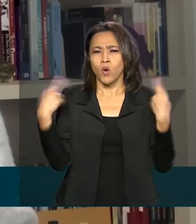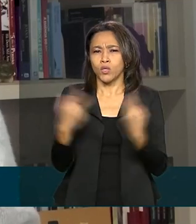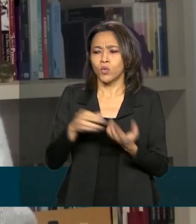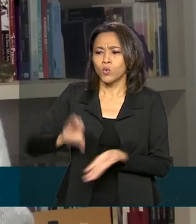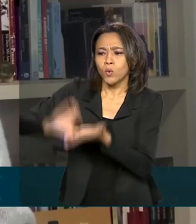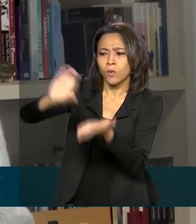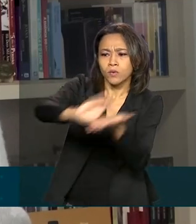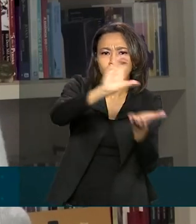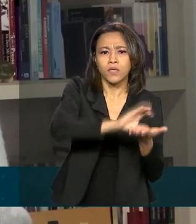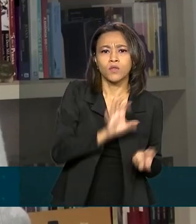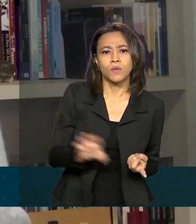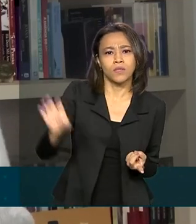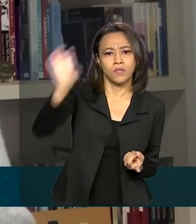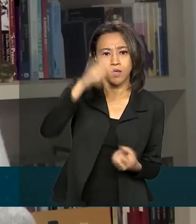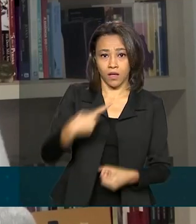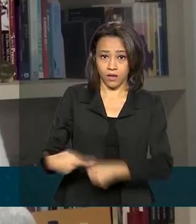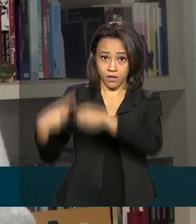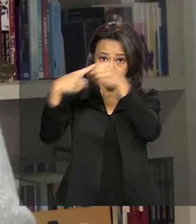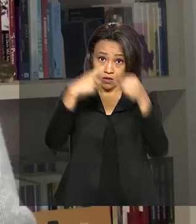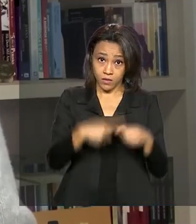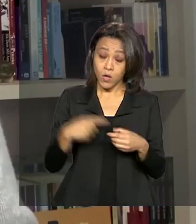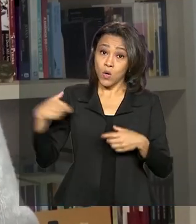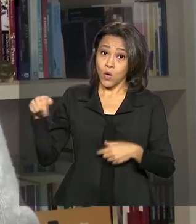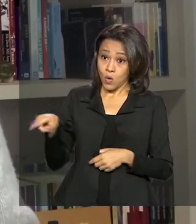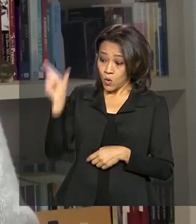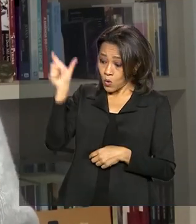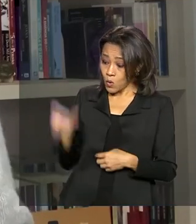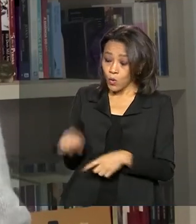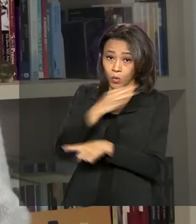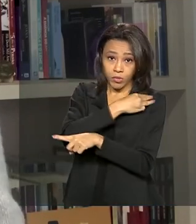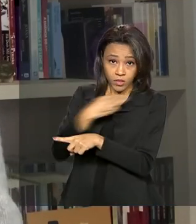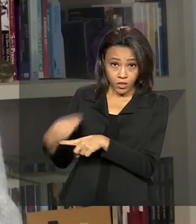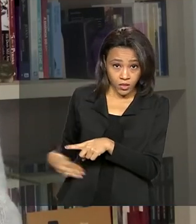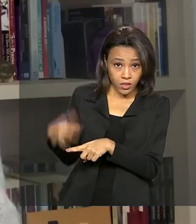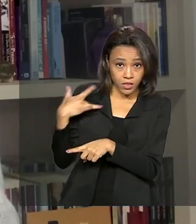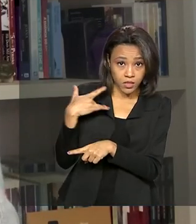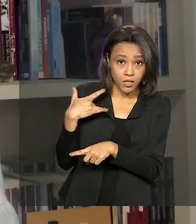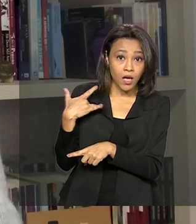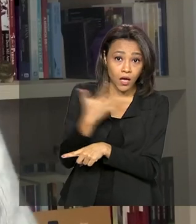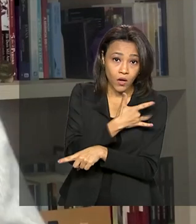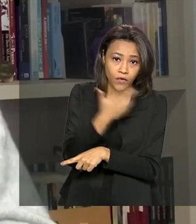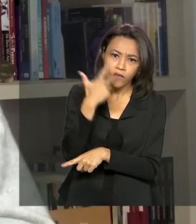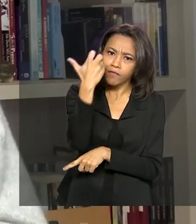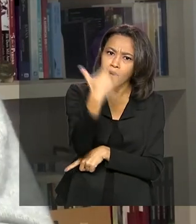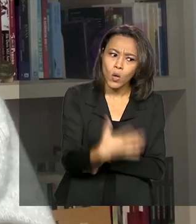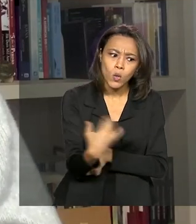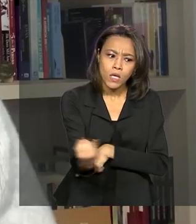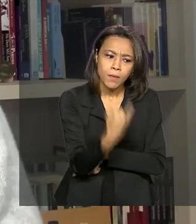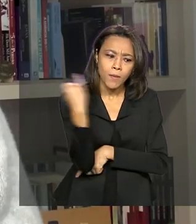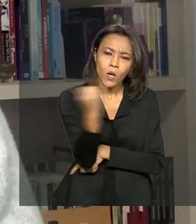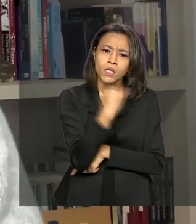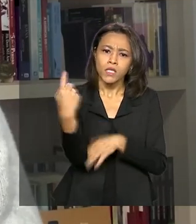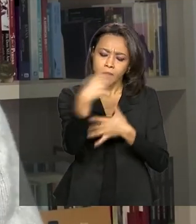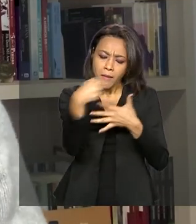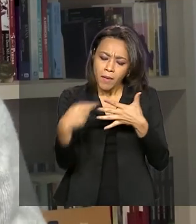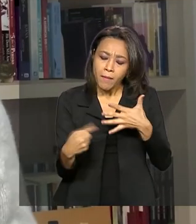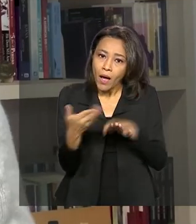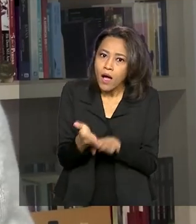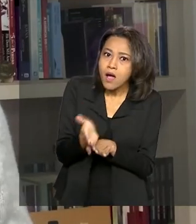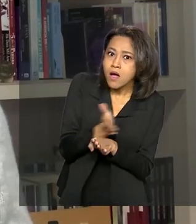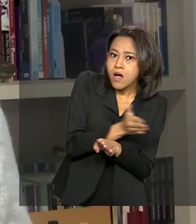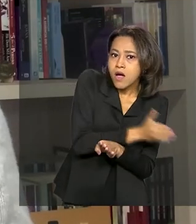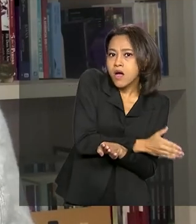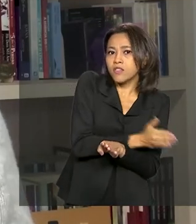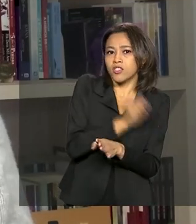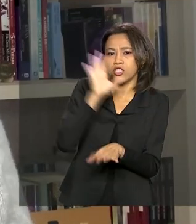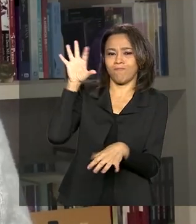saúde, o ministro interino da Saúde, Eduardo Pazuello, lembrou a importância do diagnóstico precoce dos